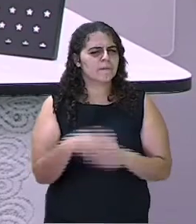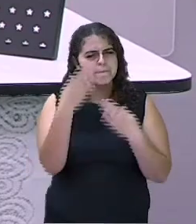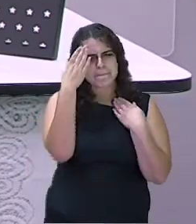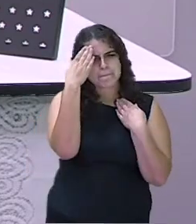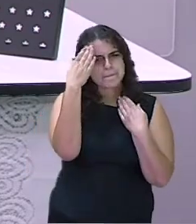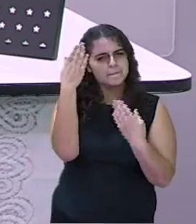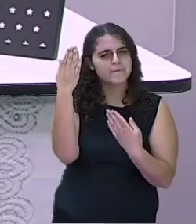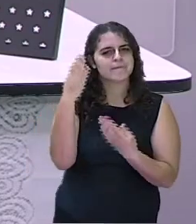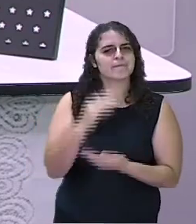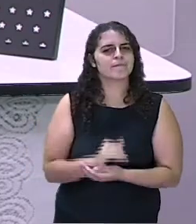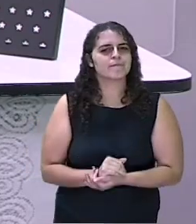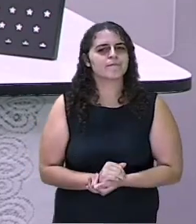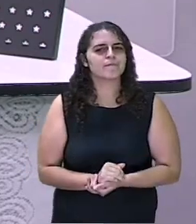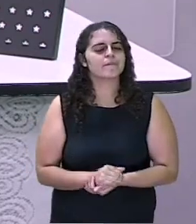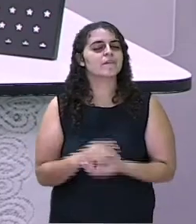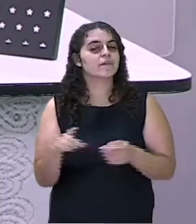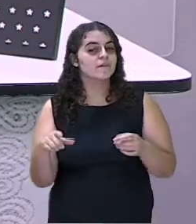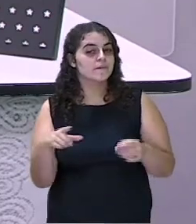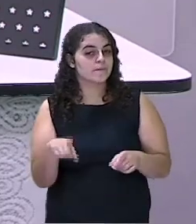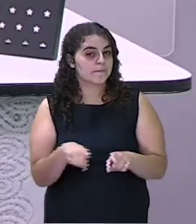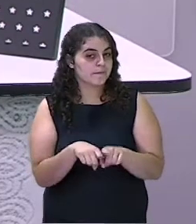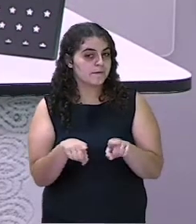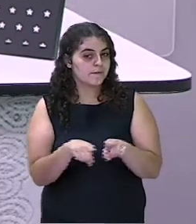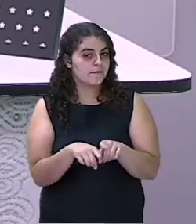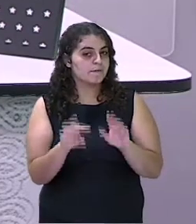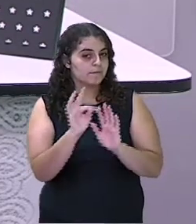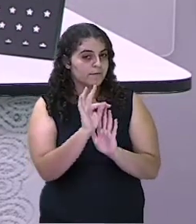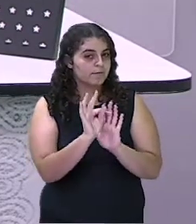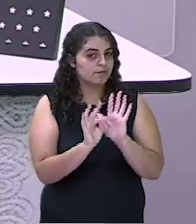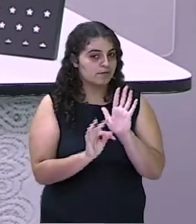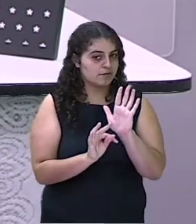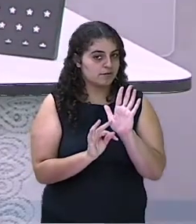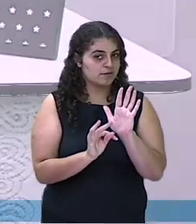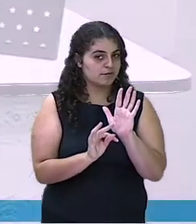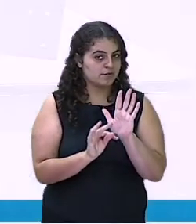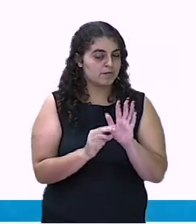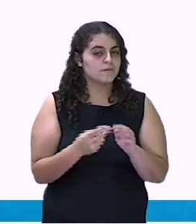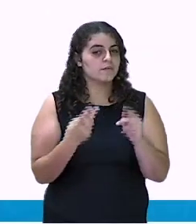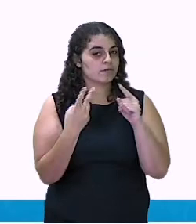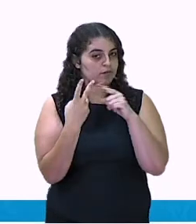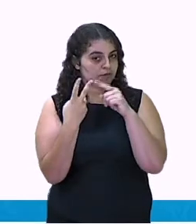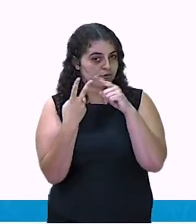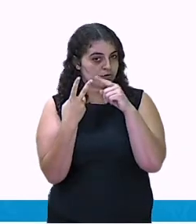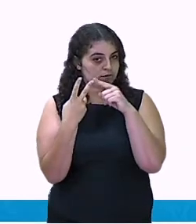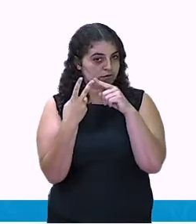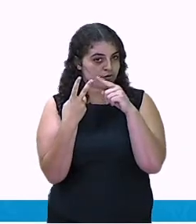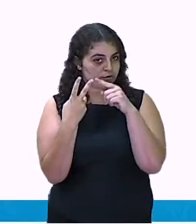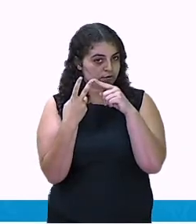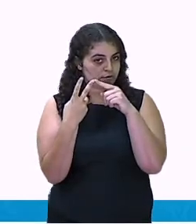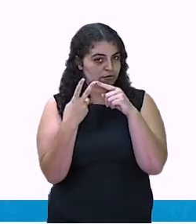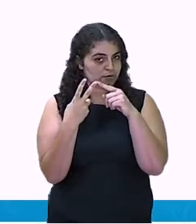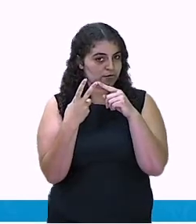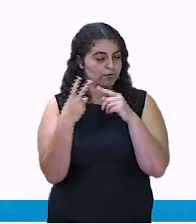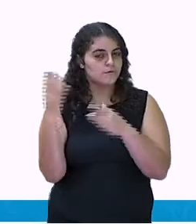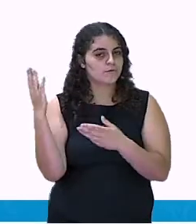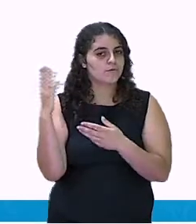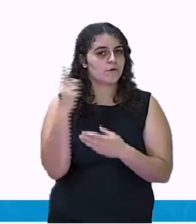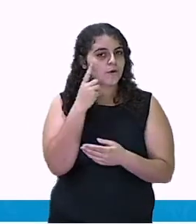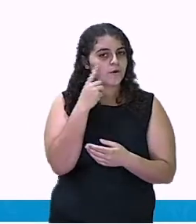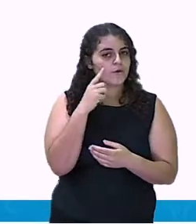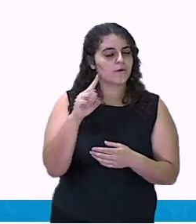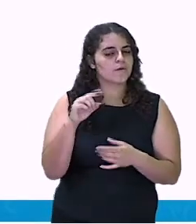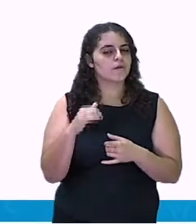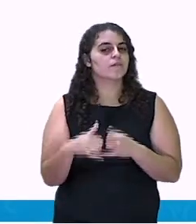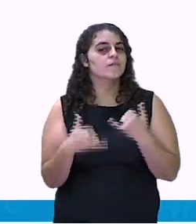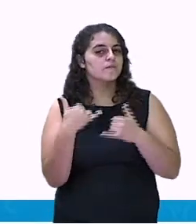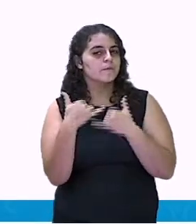Também teremos o texto do aluno Daniel. Ele fez a brincadeira